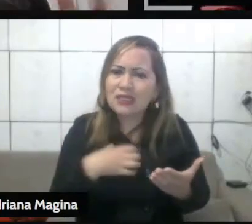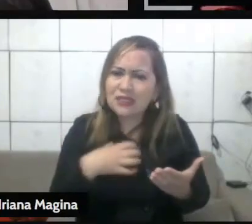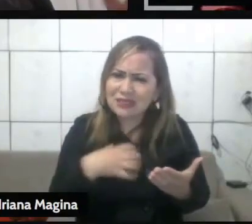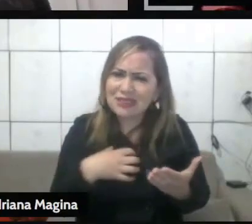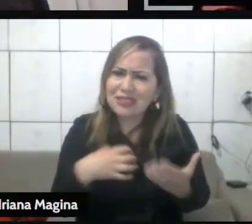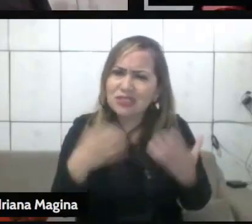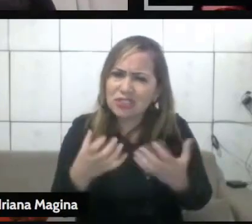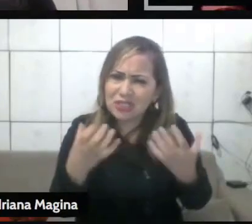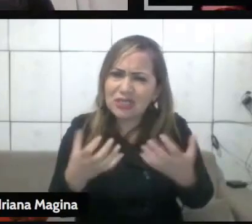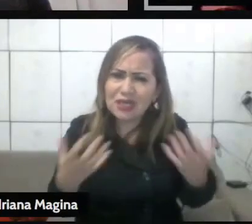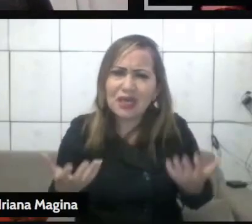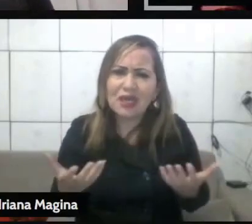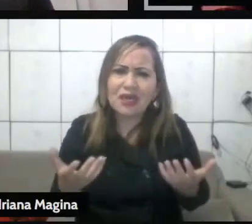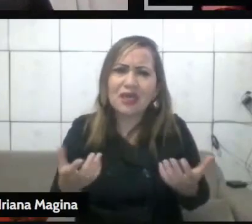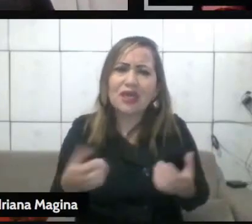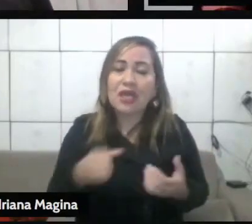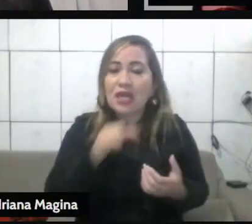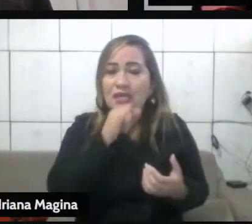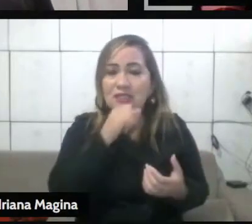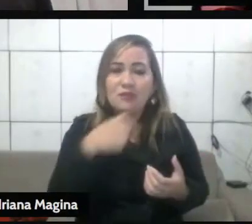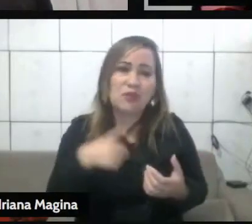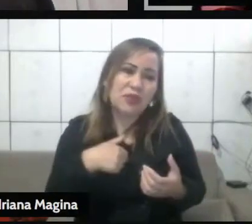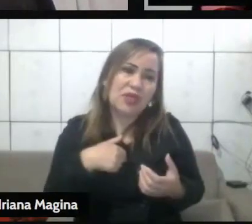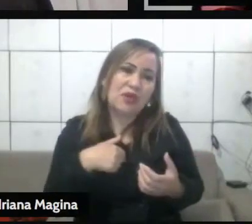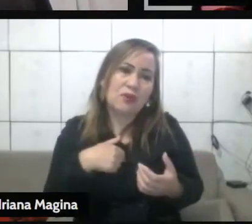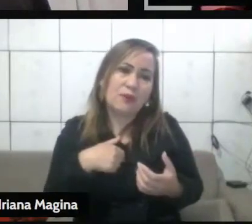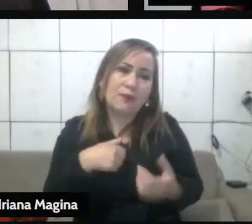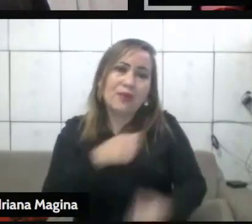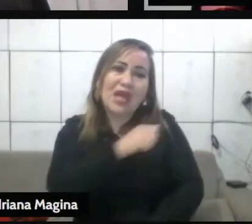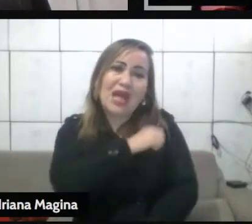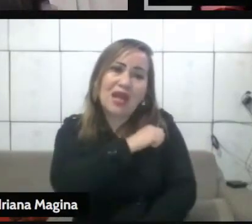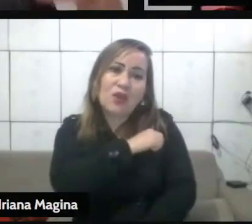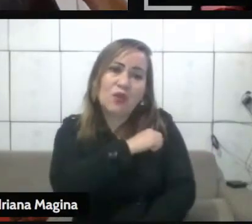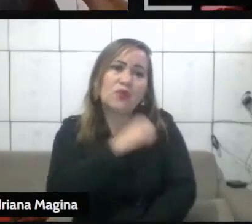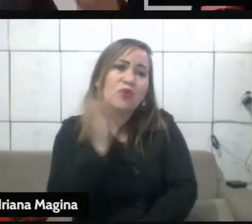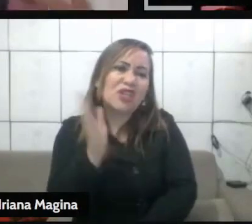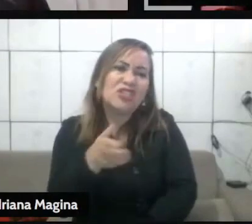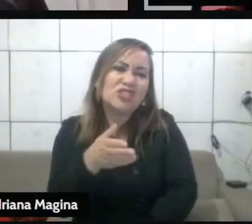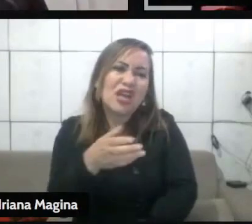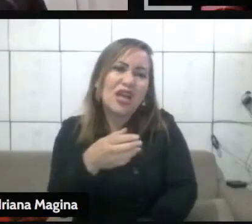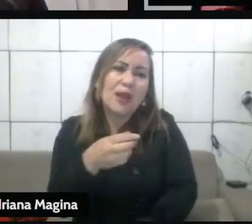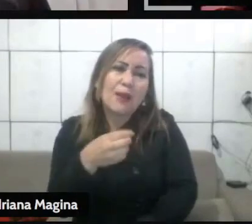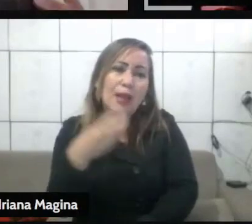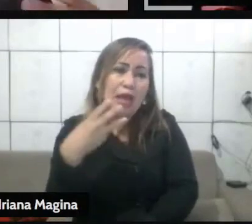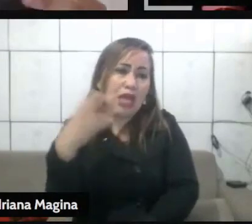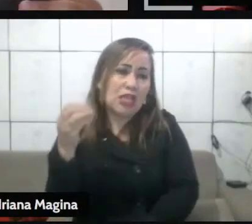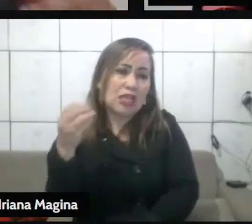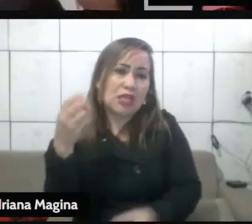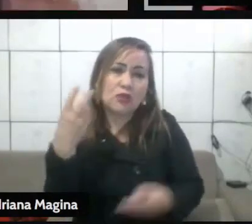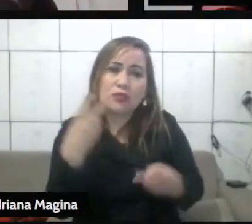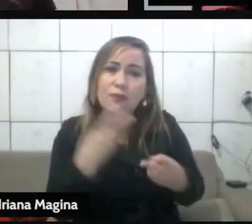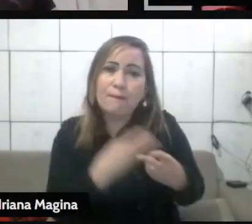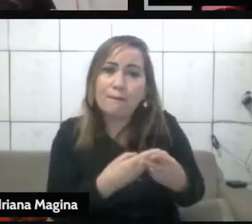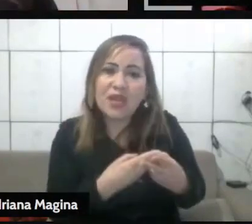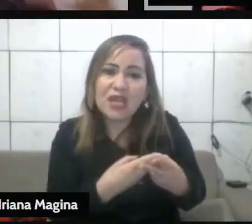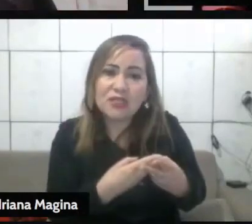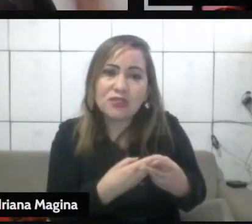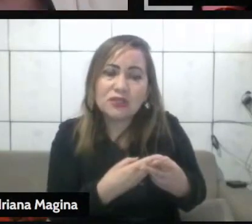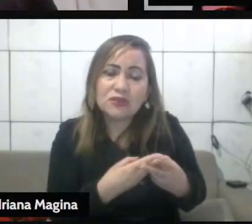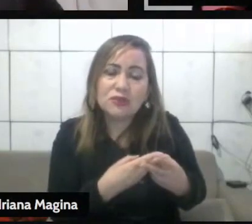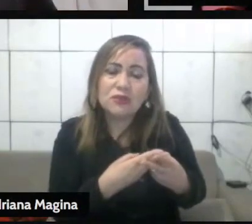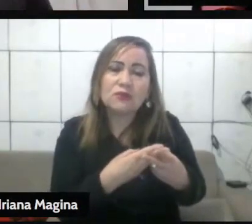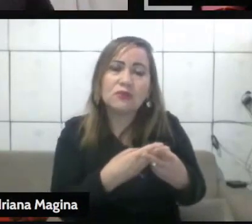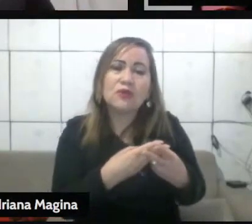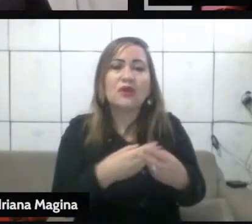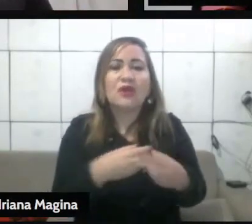já foram presos, ficaram 30 anos presos, e eles têm sede de matar. E eu falo com eles, eles acham justo matar. Foram criados assim. Um